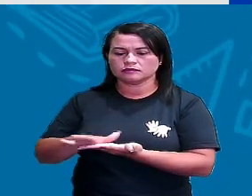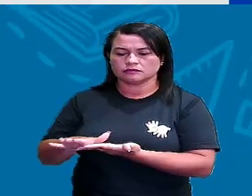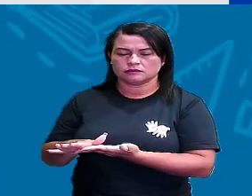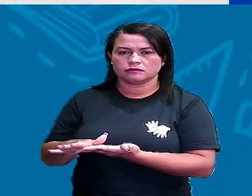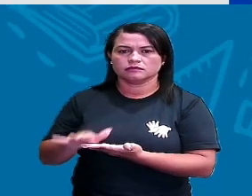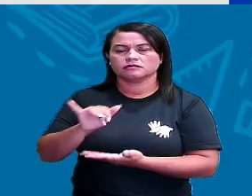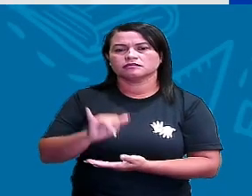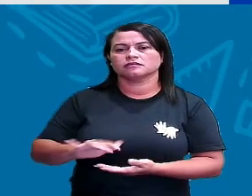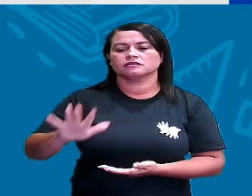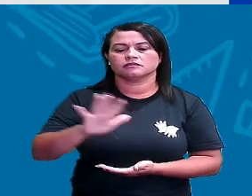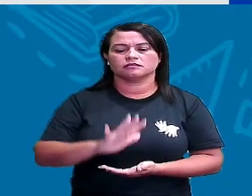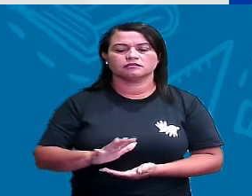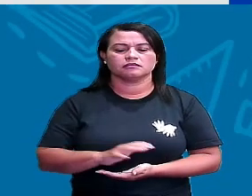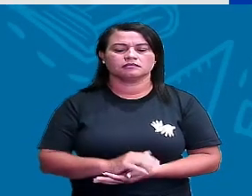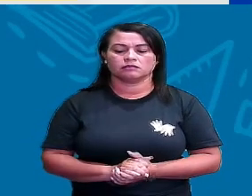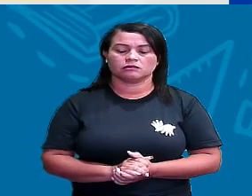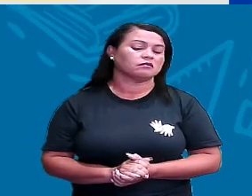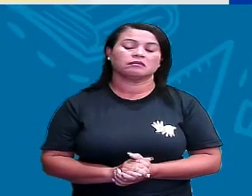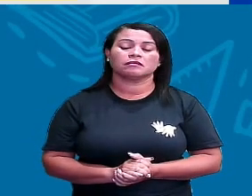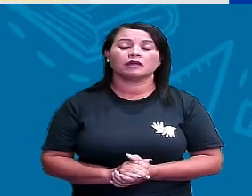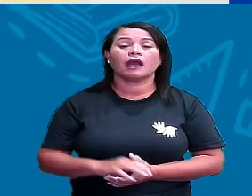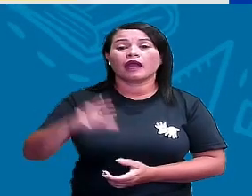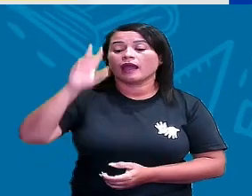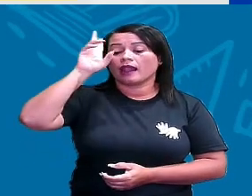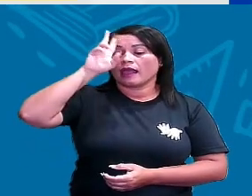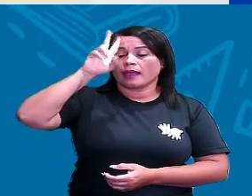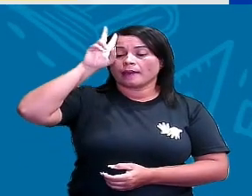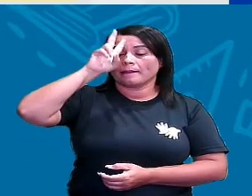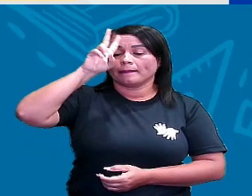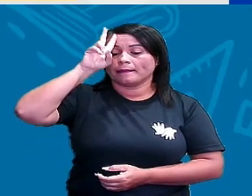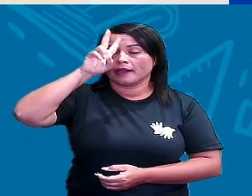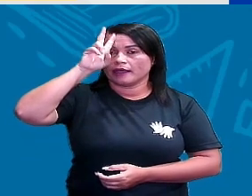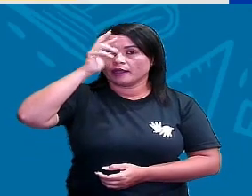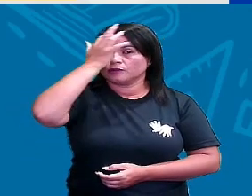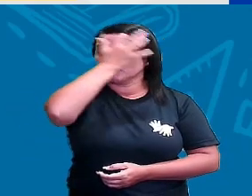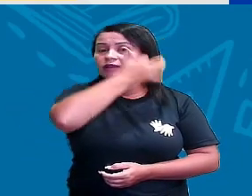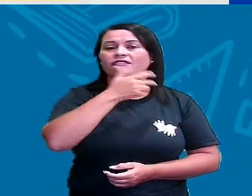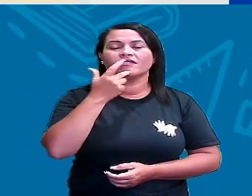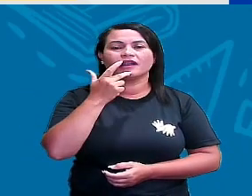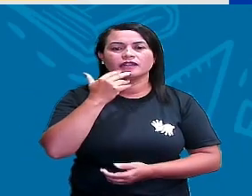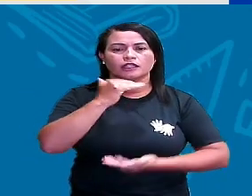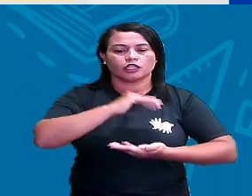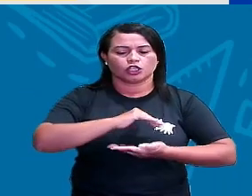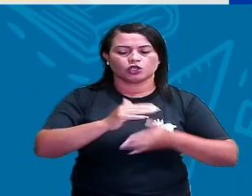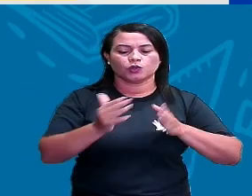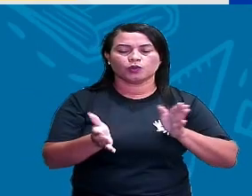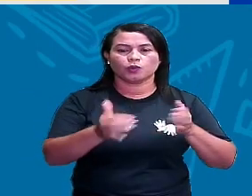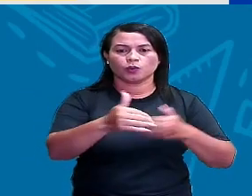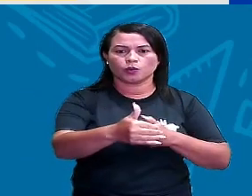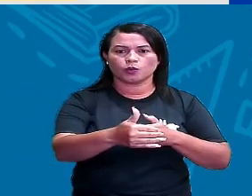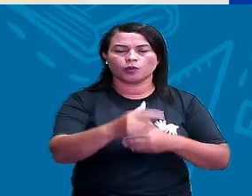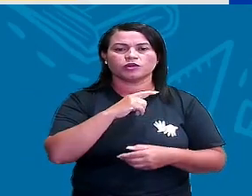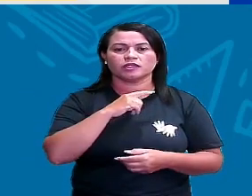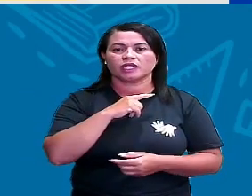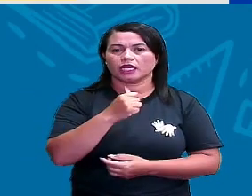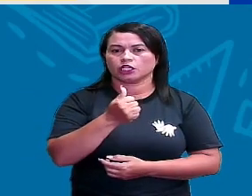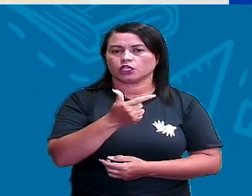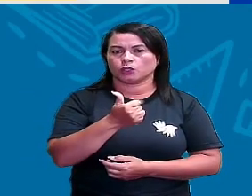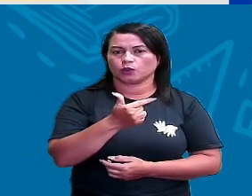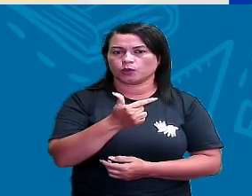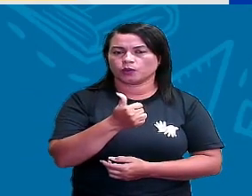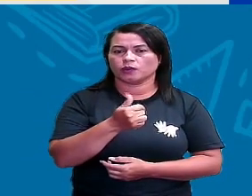né? Daquela imagem, do solo e geométrico. E lembrando, lembra lá que o cubo a gente viu que tem 12